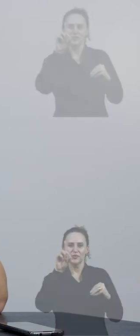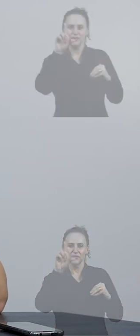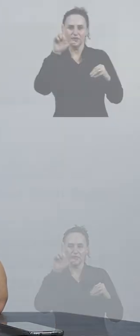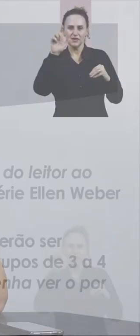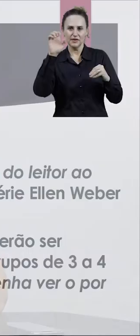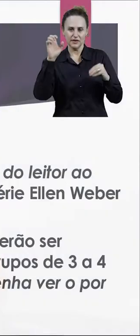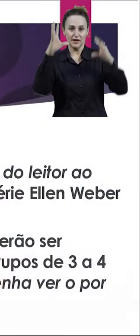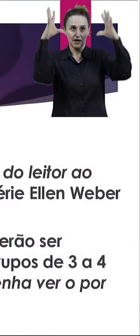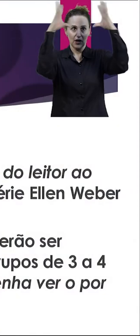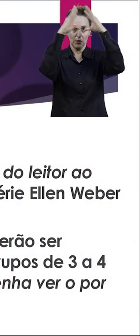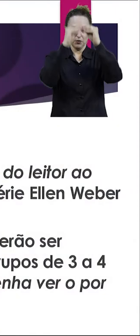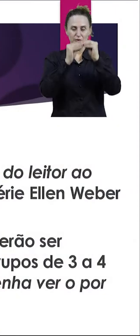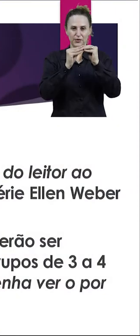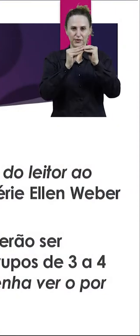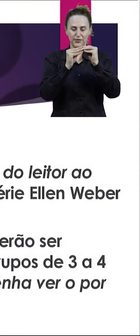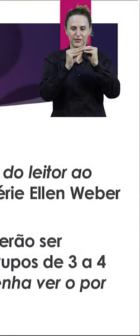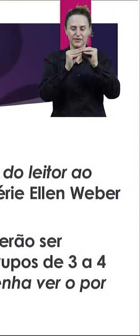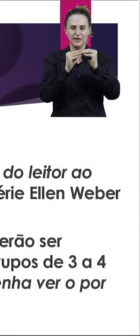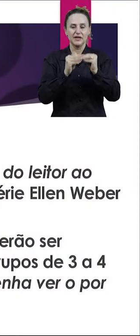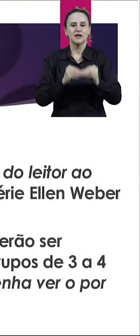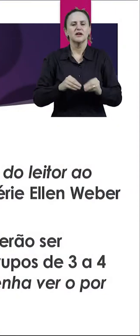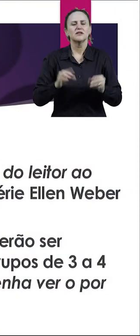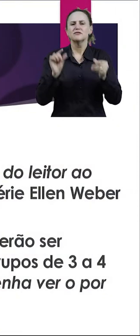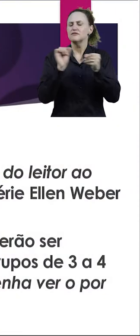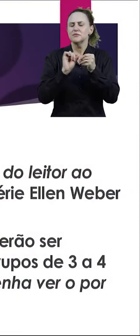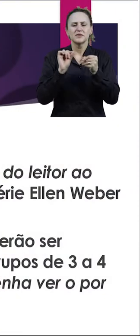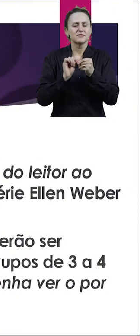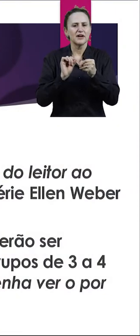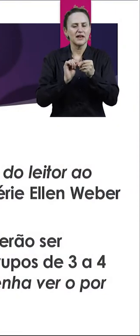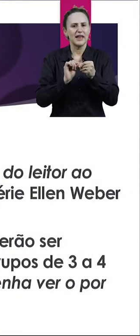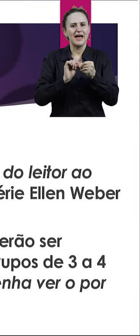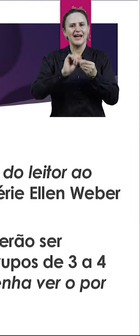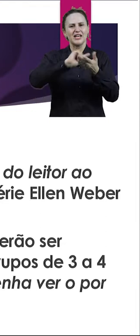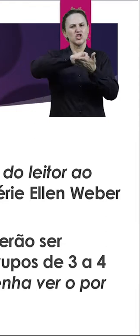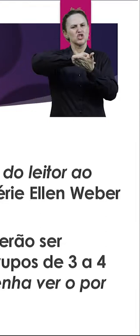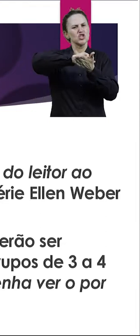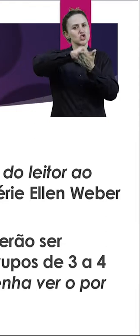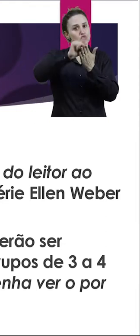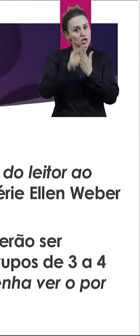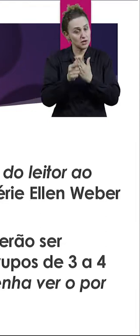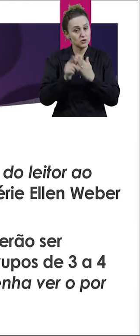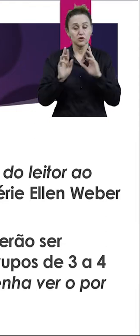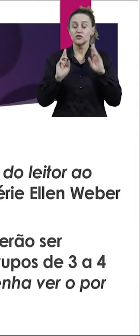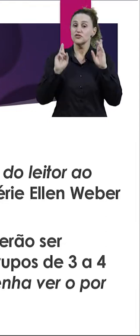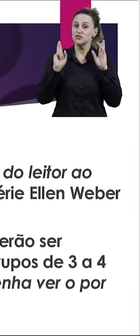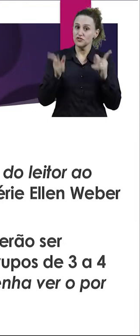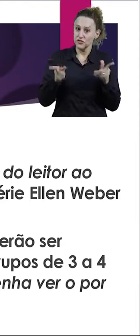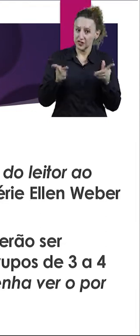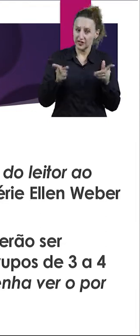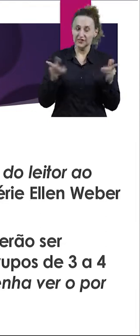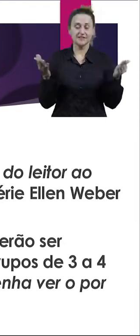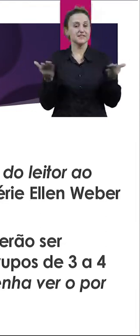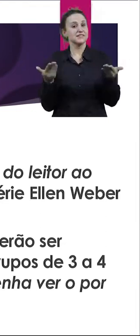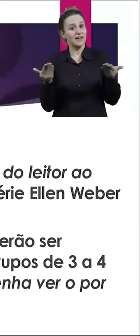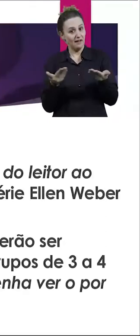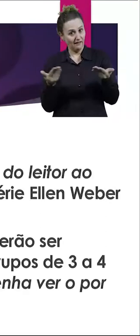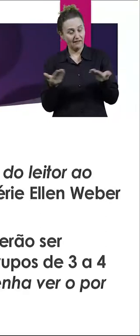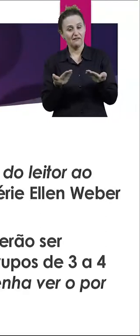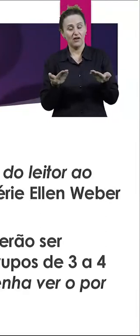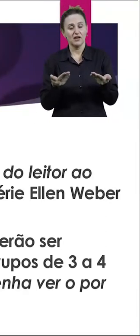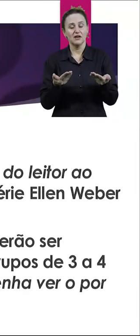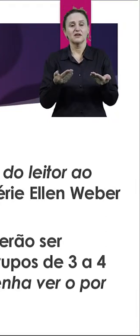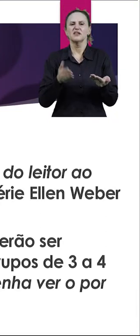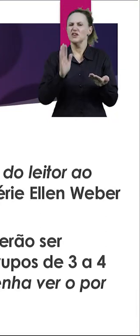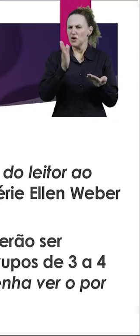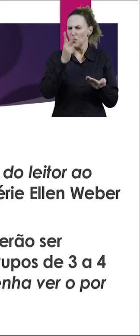sobre Google Drive, Google Docs, e vai falar sobre um outro gênero que é muito midiático, né? Que eu imagino que vocês já